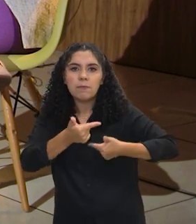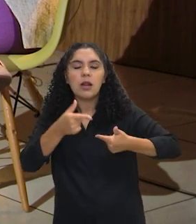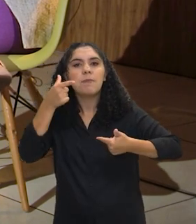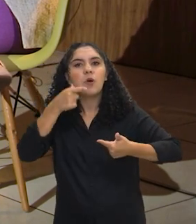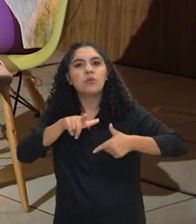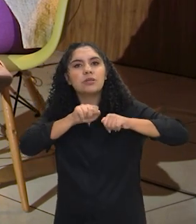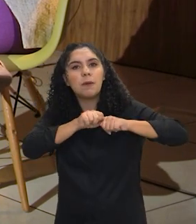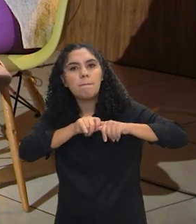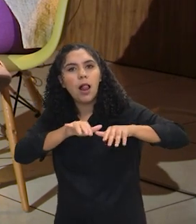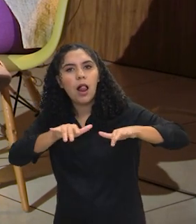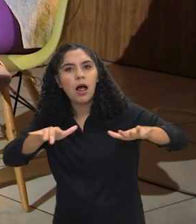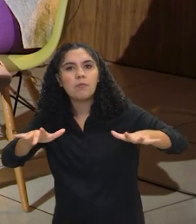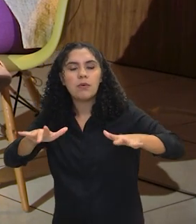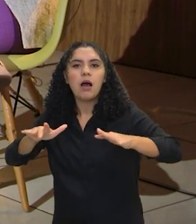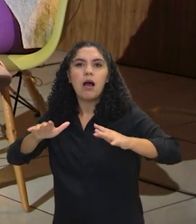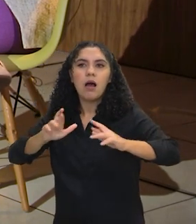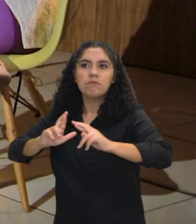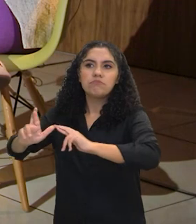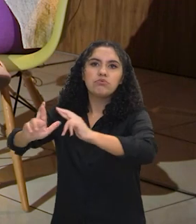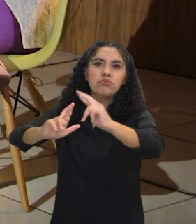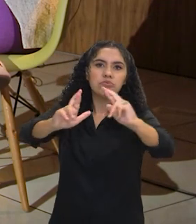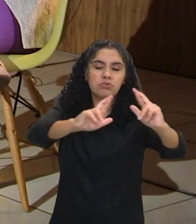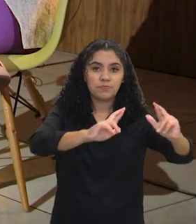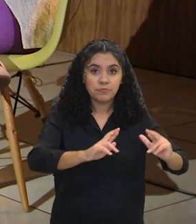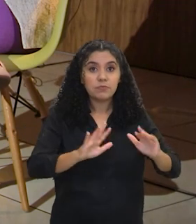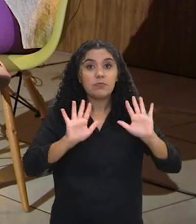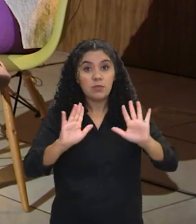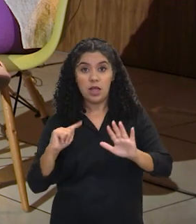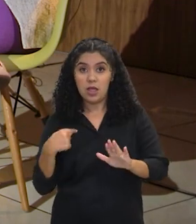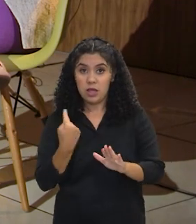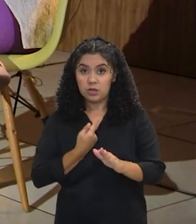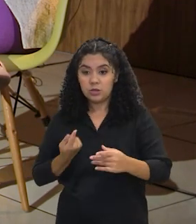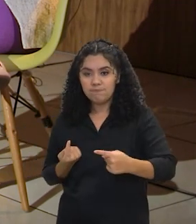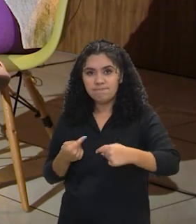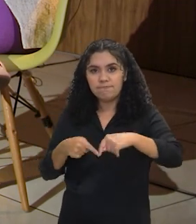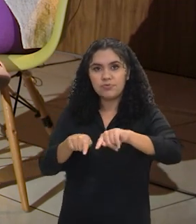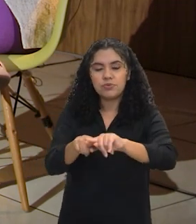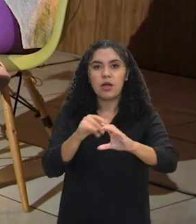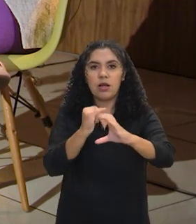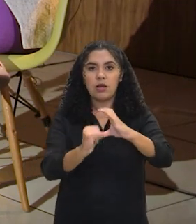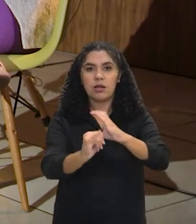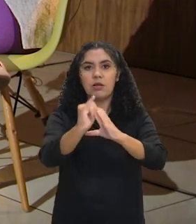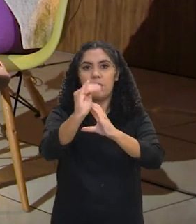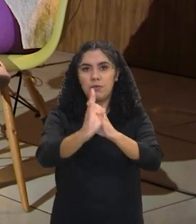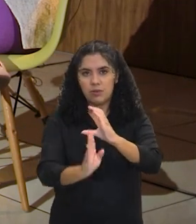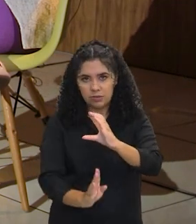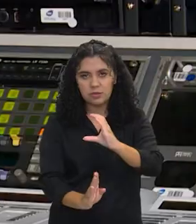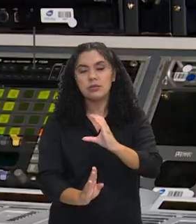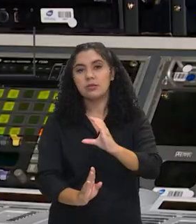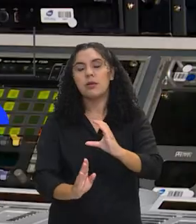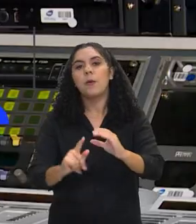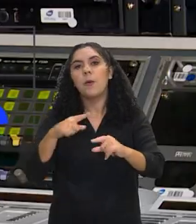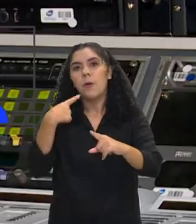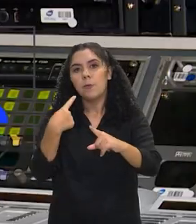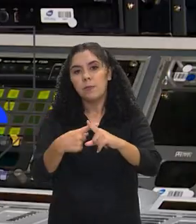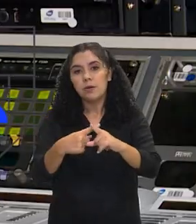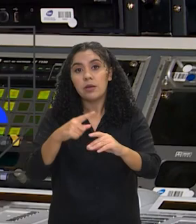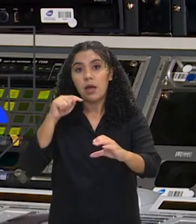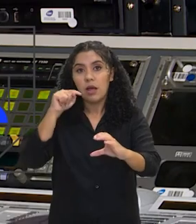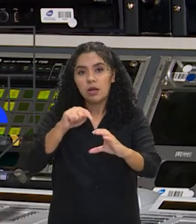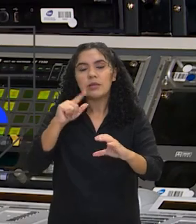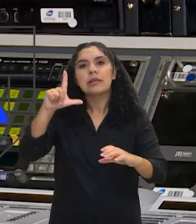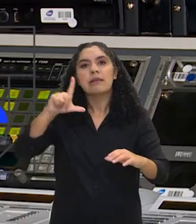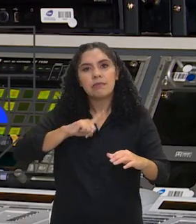expandir essa rede? Olha, nós entramos como um parceiro da IBC para poder pensar a sua expansão. A IBC, ela